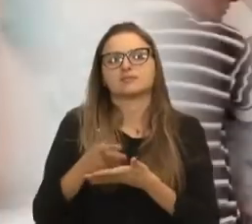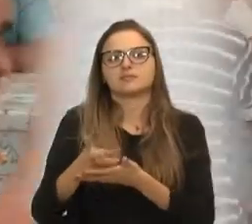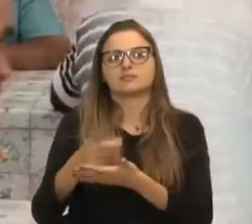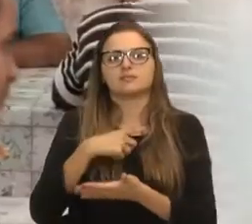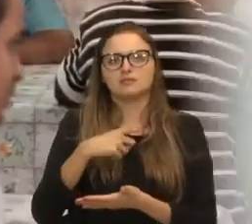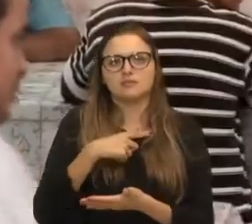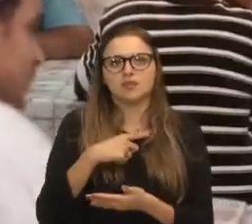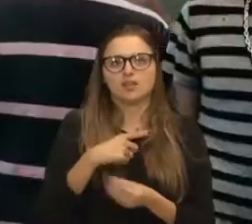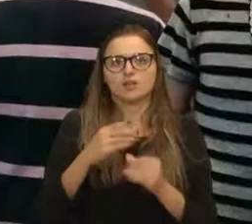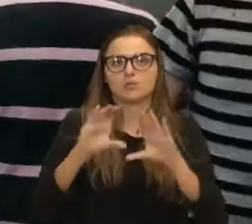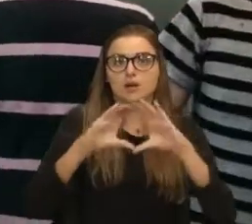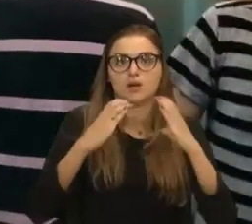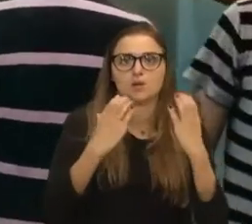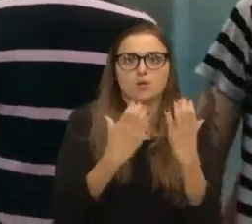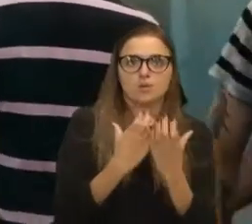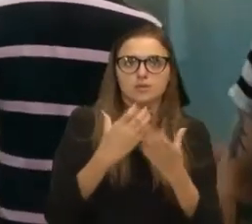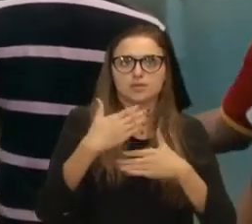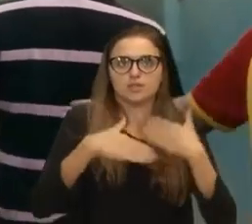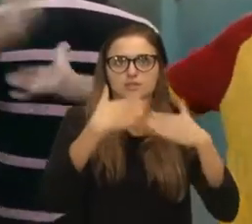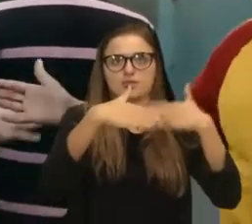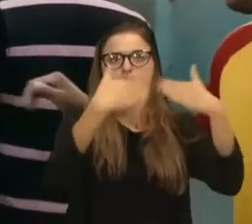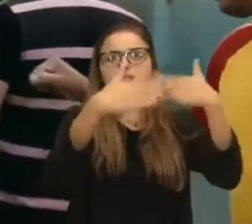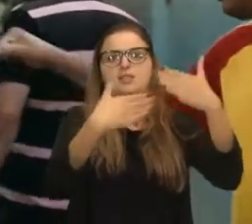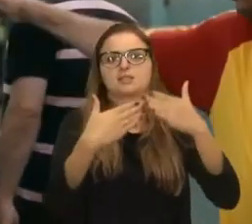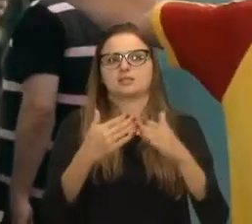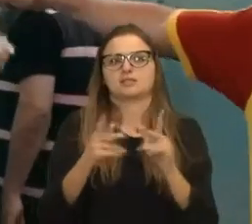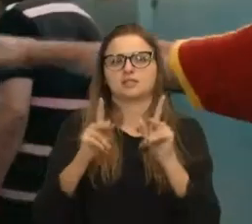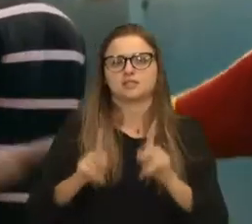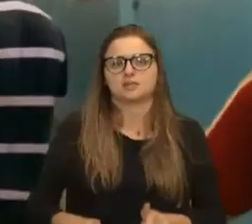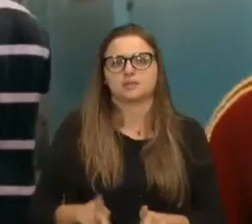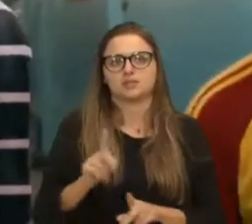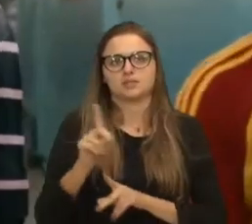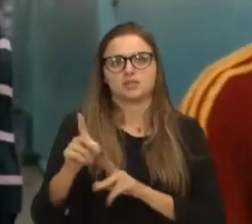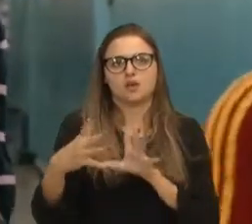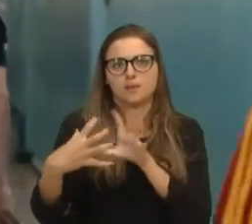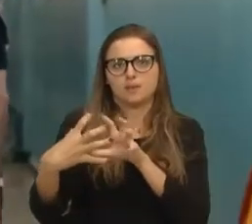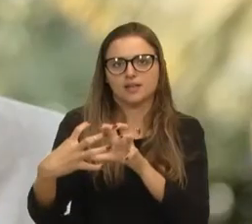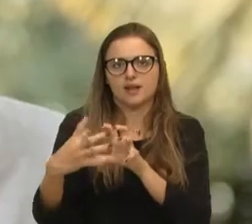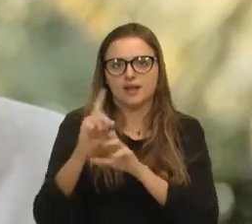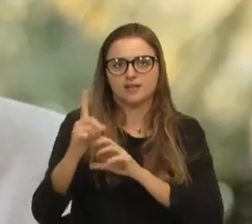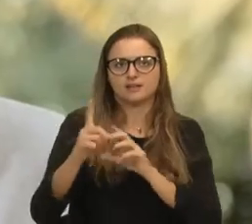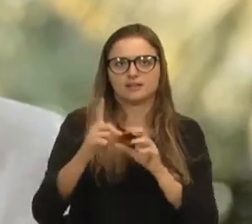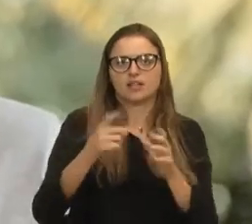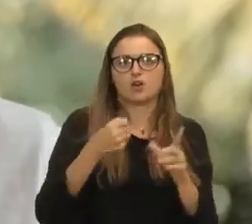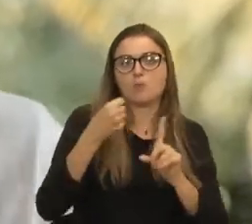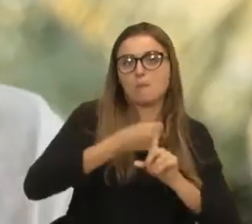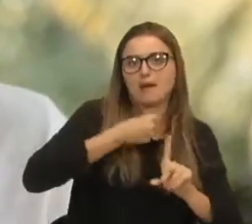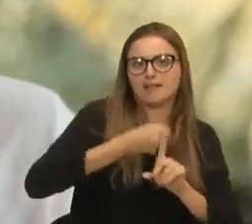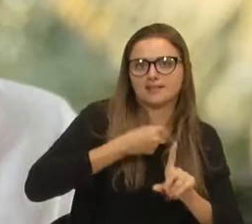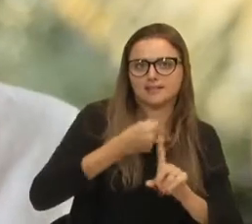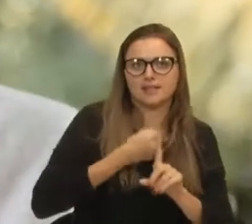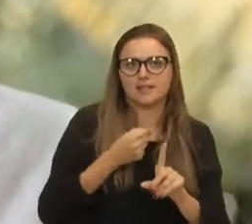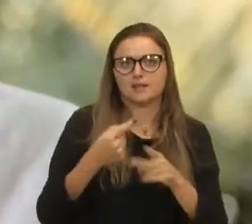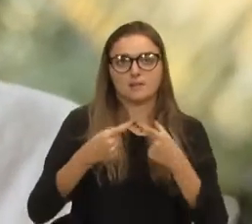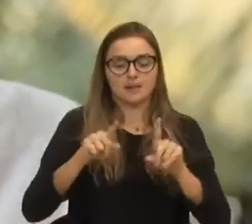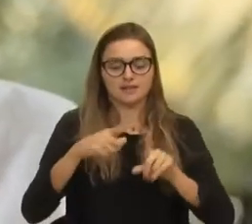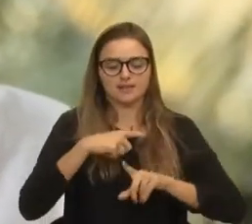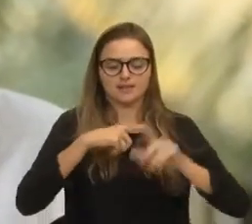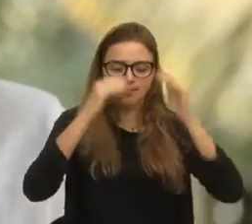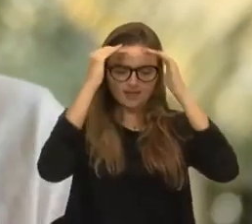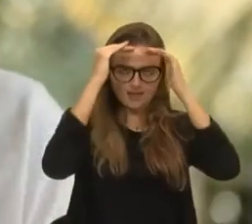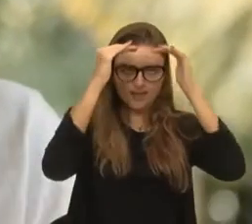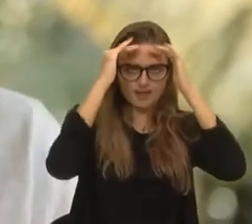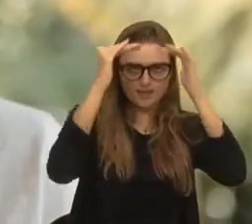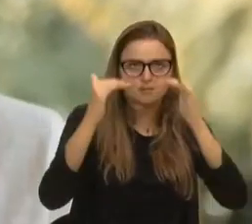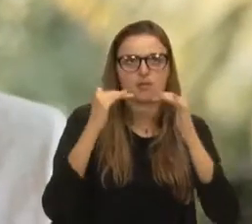essa comunidade funcionando, sem que as pessoas se agridam fisicamente no dia a dia, e se respeitem como pessoas,